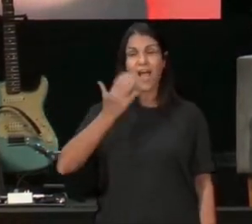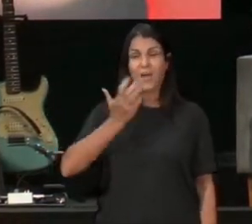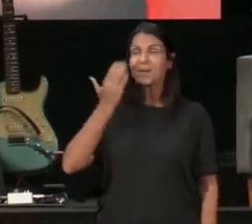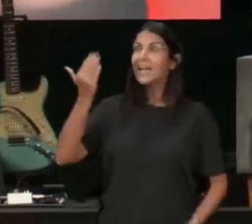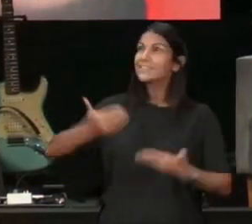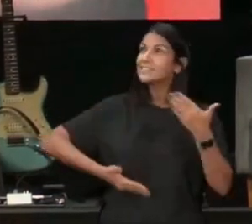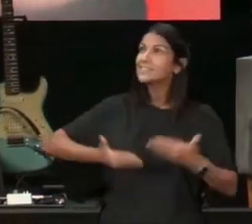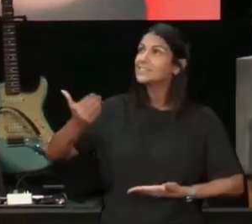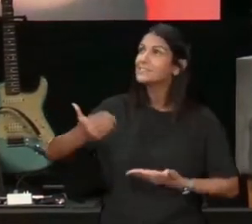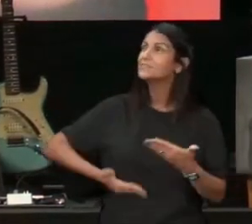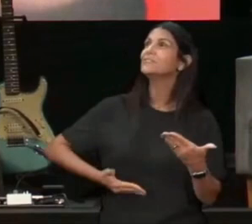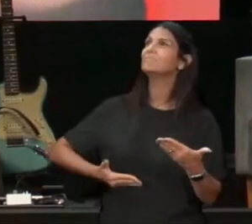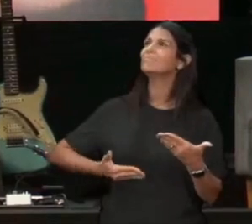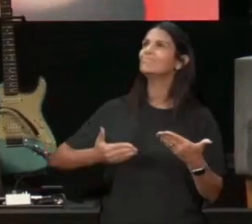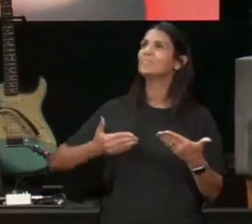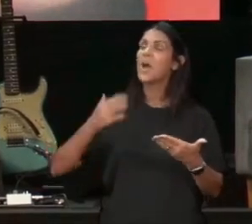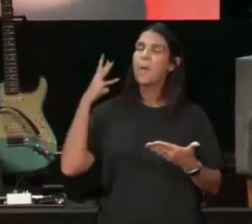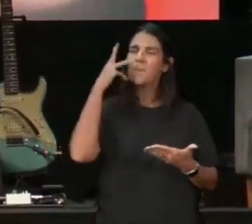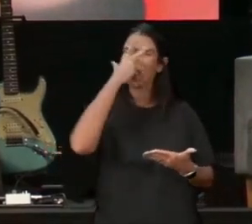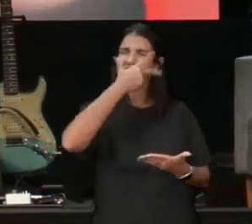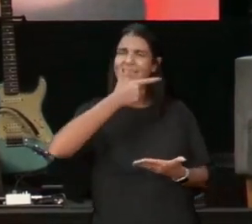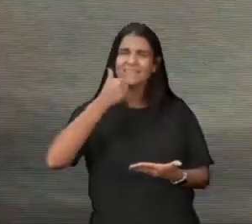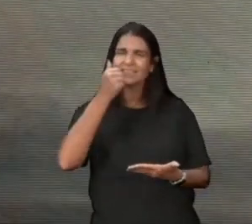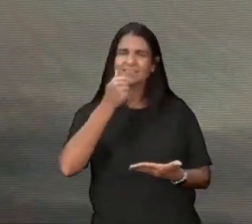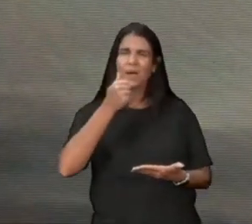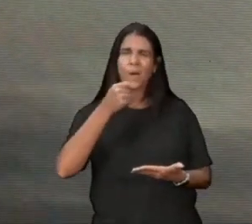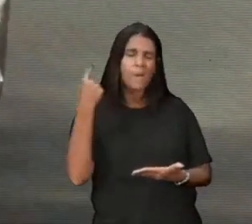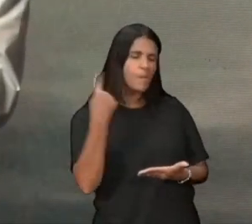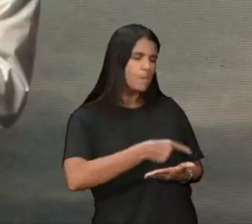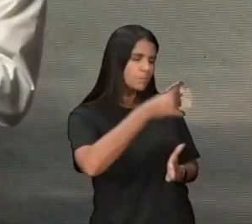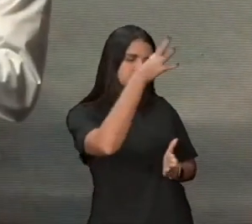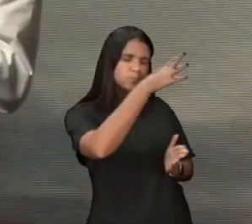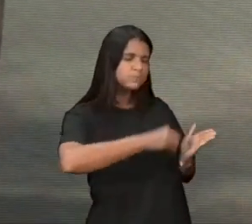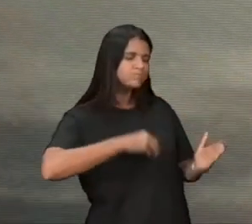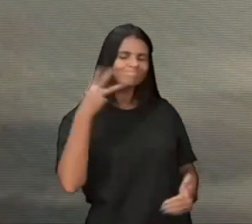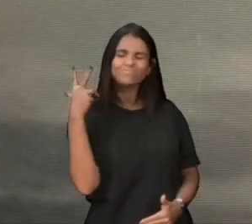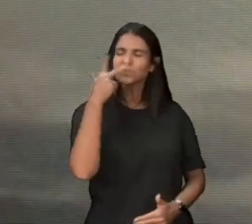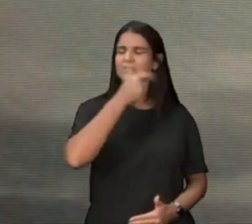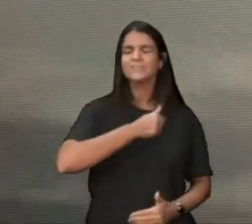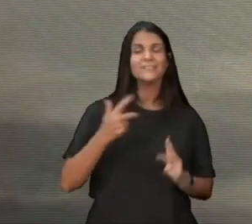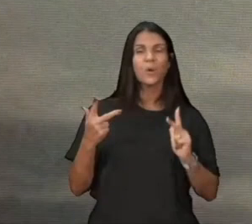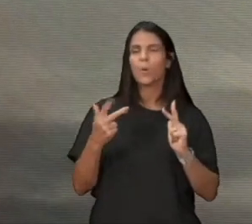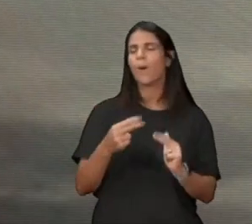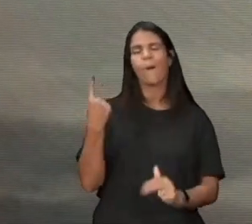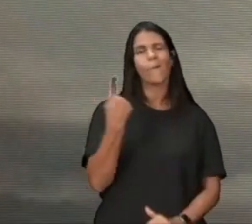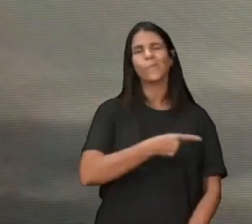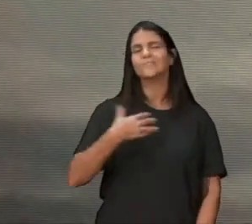eu quero ter uma vida linda, bonita como a desse homem, eu quero que as pessoas falem bem de mim, pela vida que realmente eu vivo,